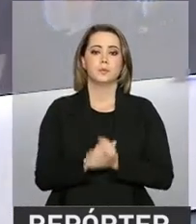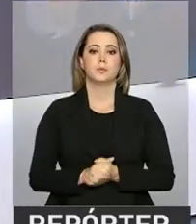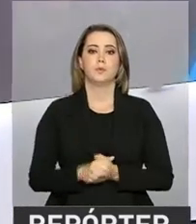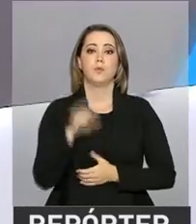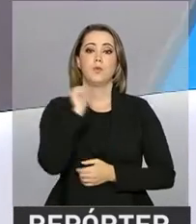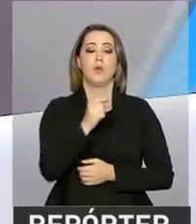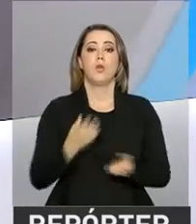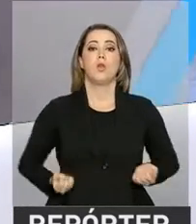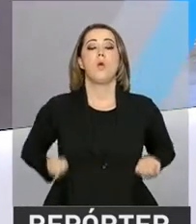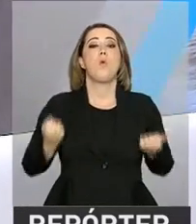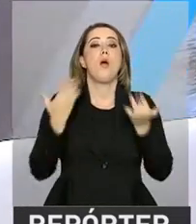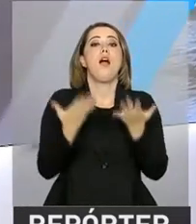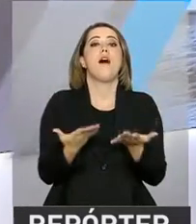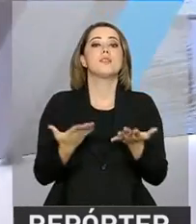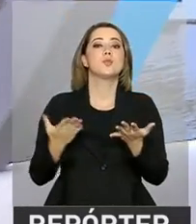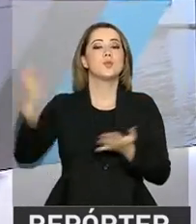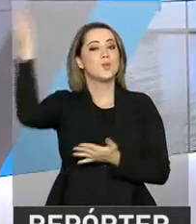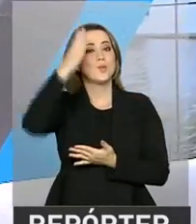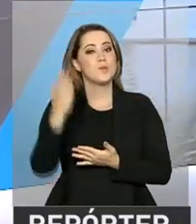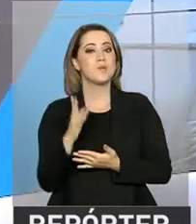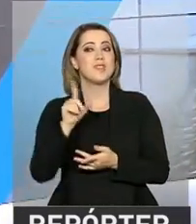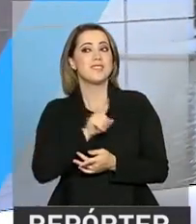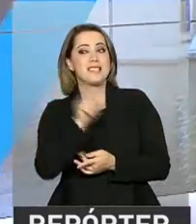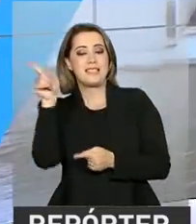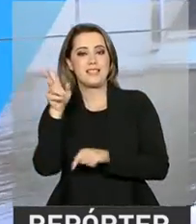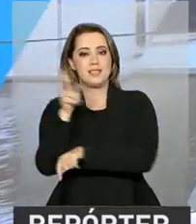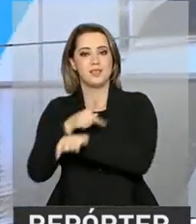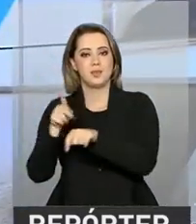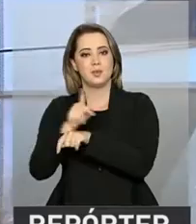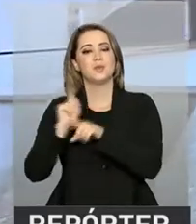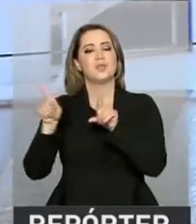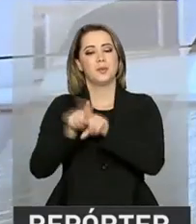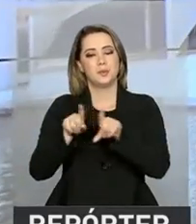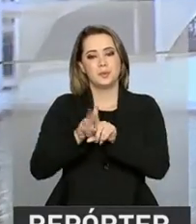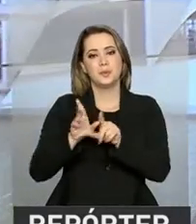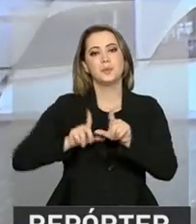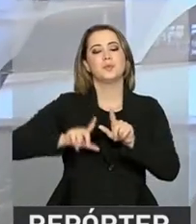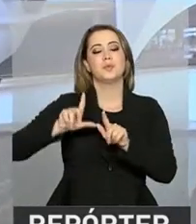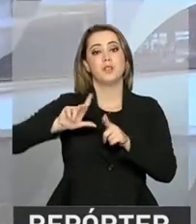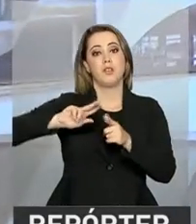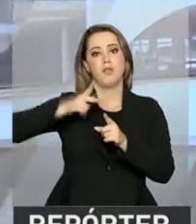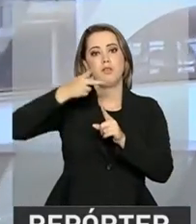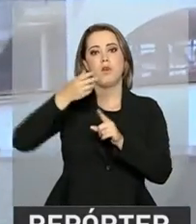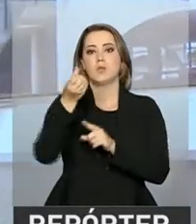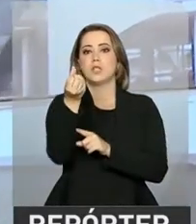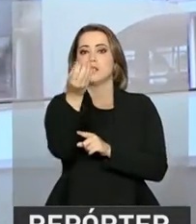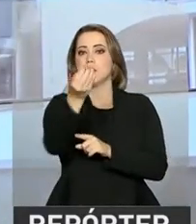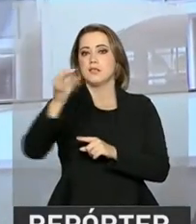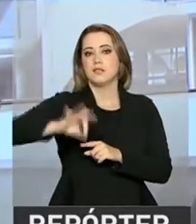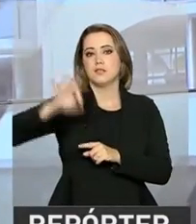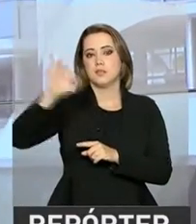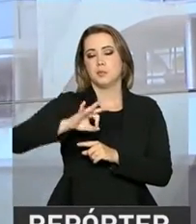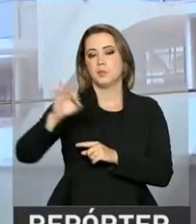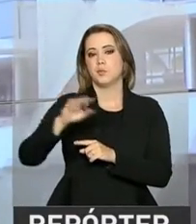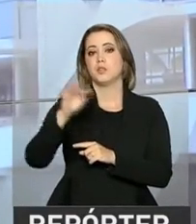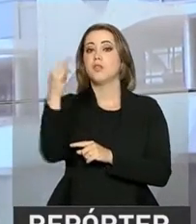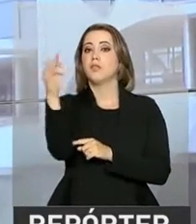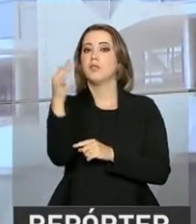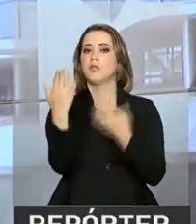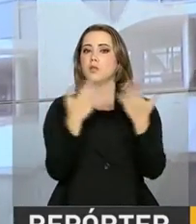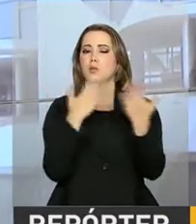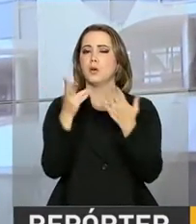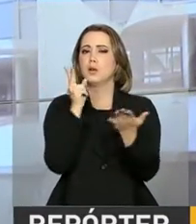E o gasto de brasileiros no exterior teve alta de mais de 60% em fevereiro, se comparado com o mesmo período do ano passado.